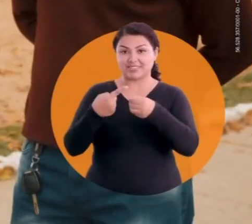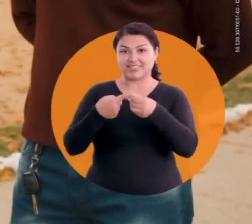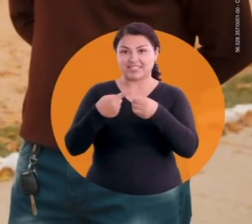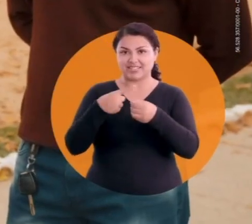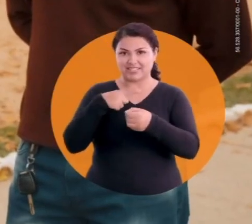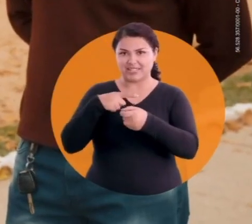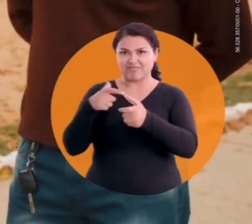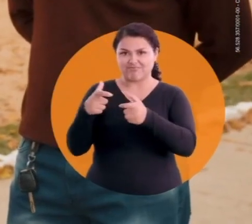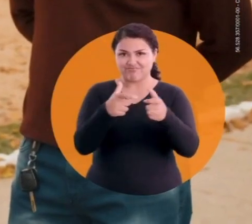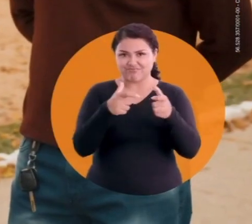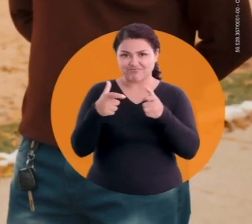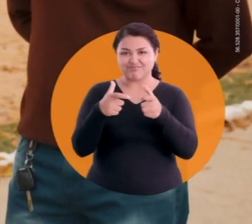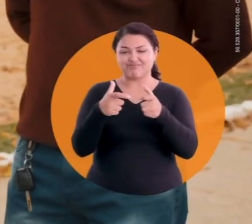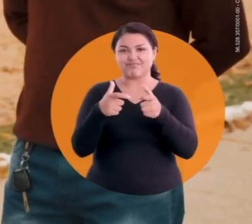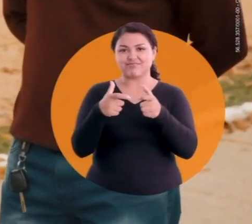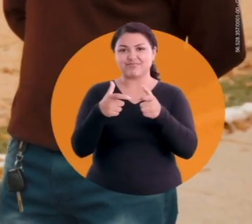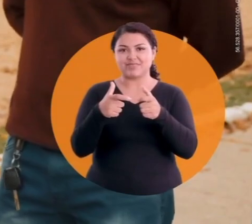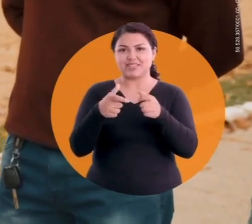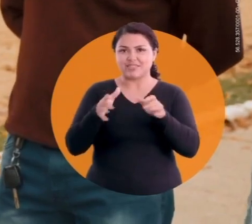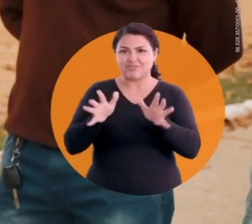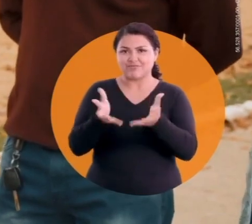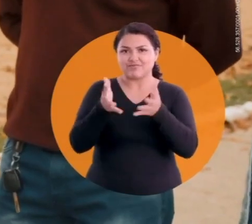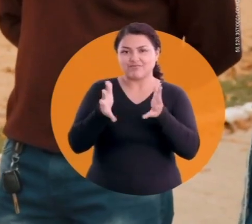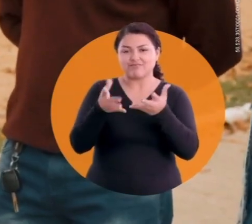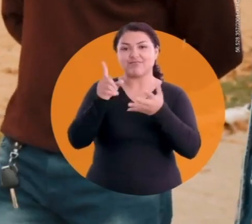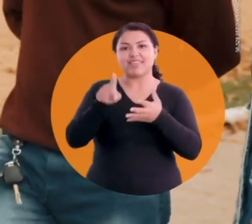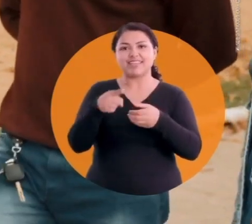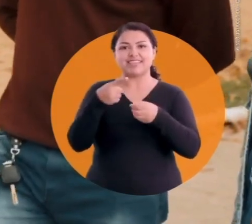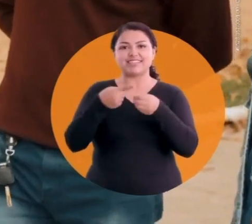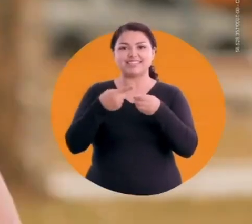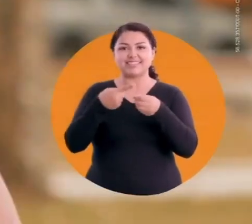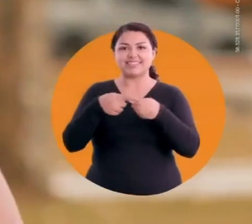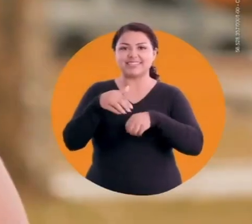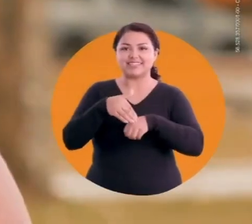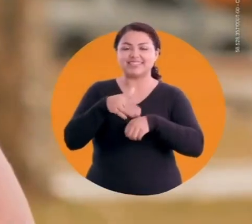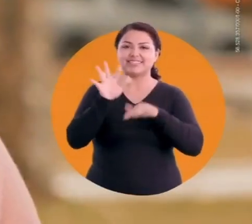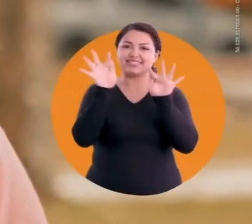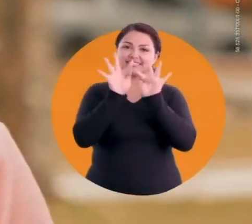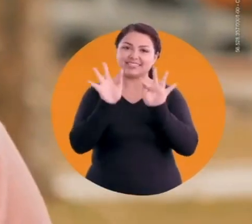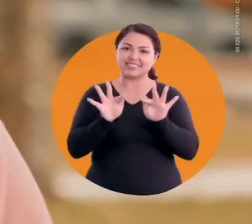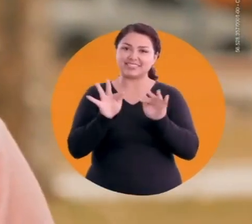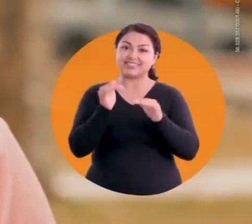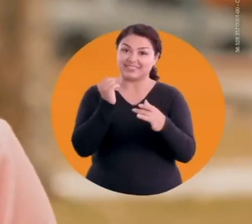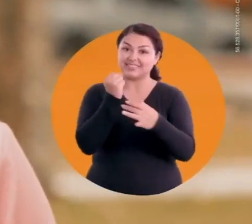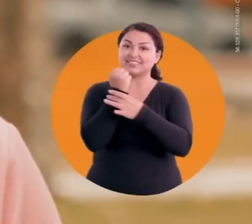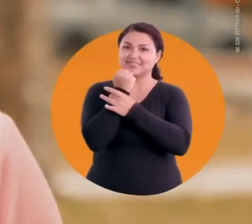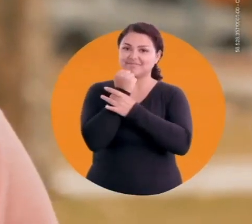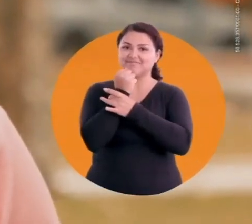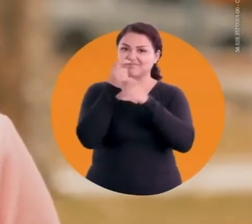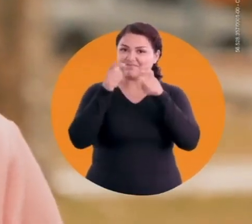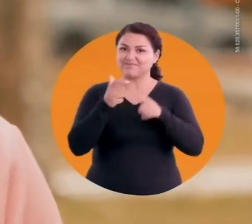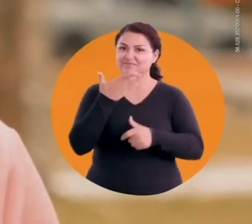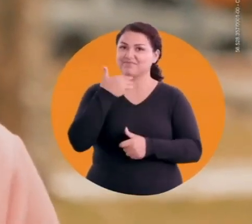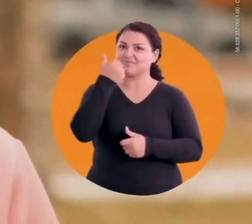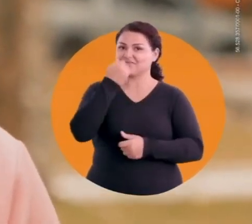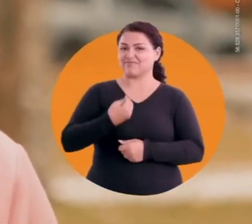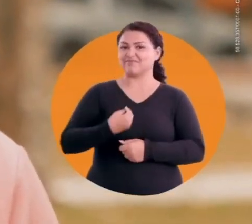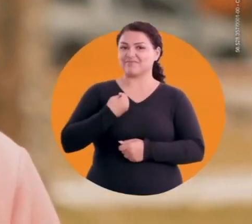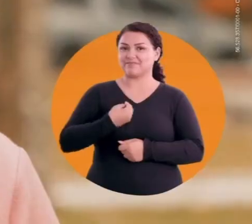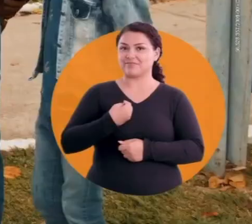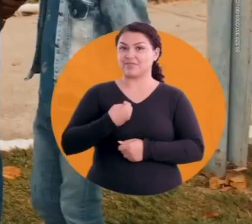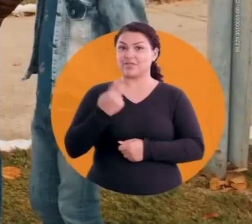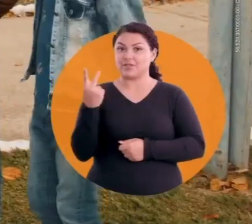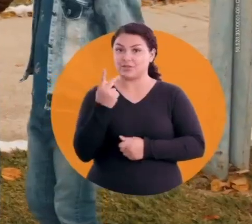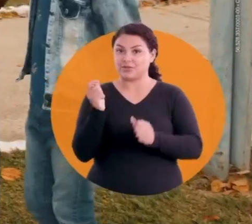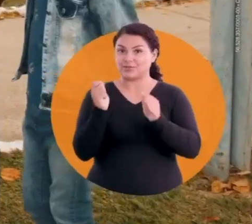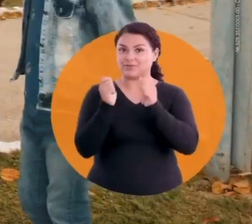Que é uma cidade que tem esses equipamentos Que é invertido isso, é uma cidade mais feliz, mais segura E um lugar melhor